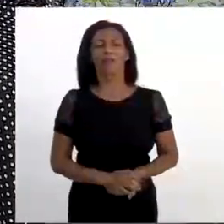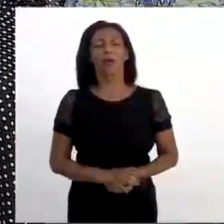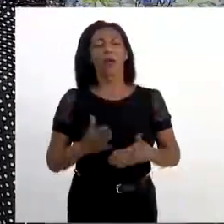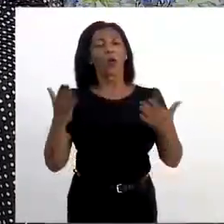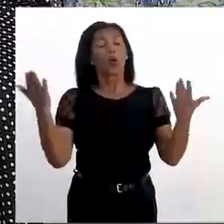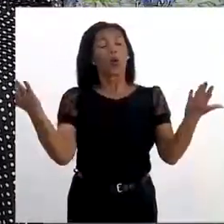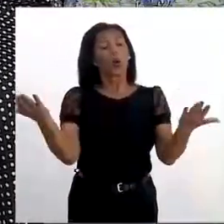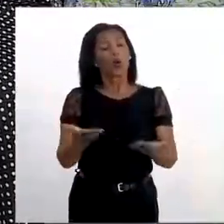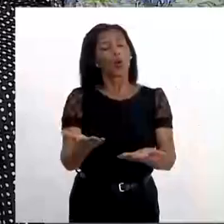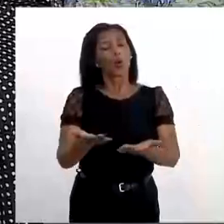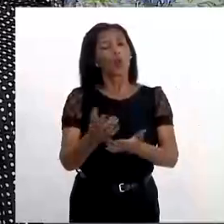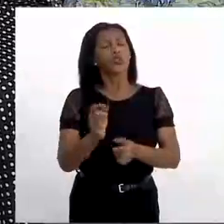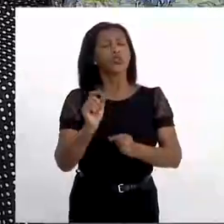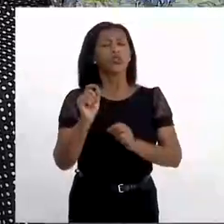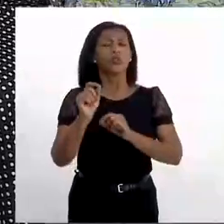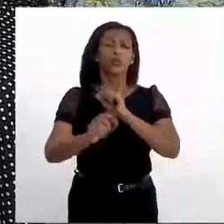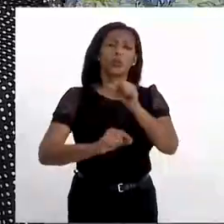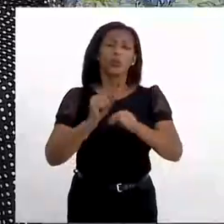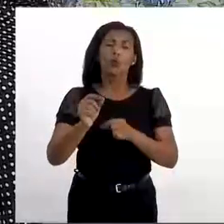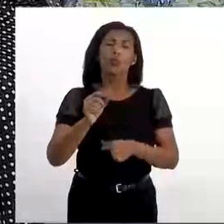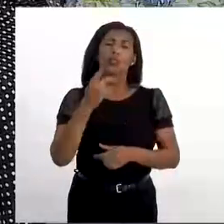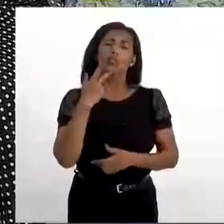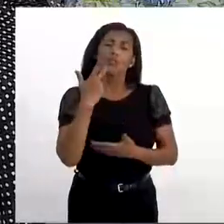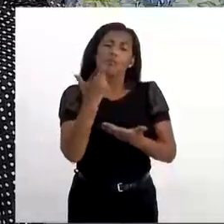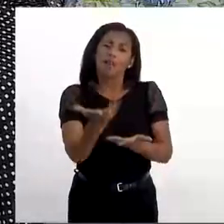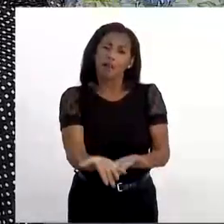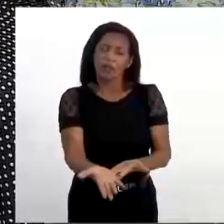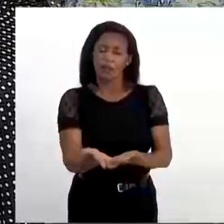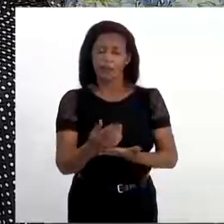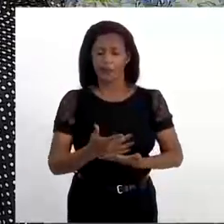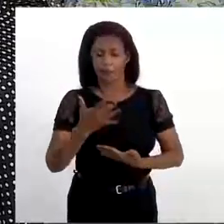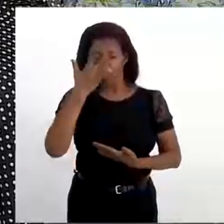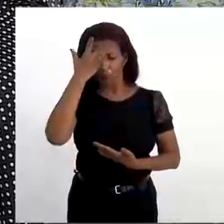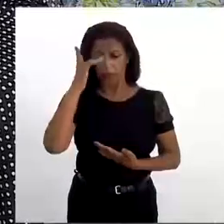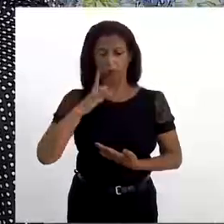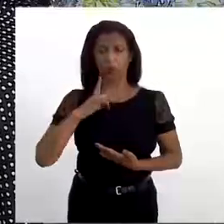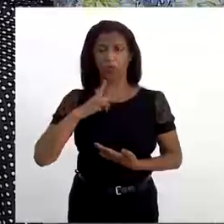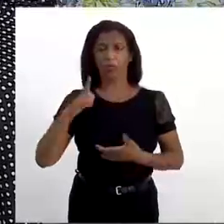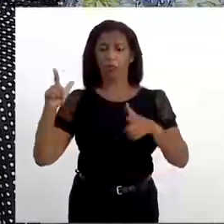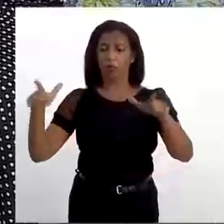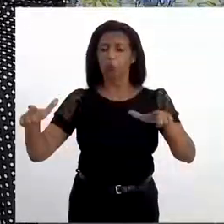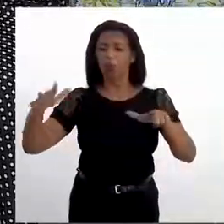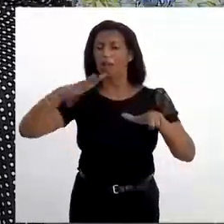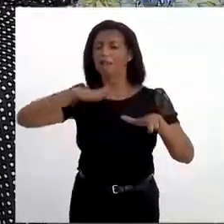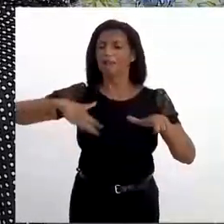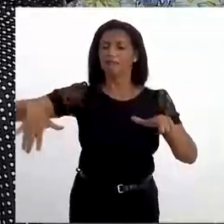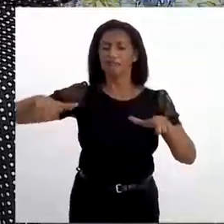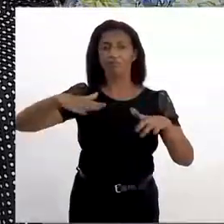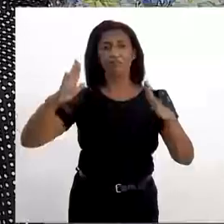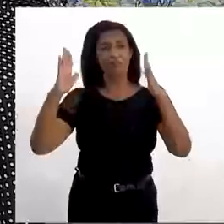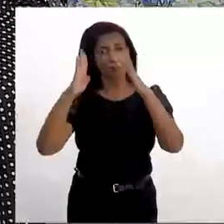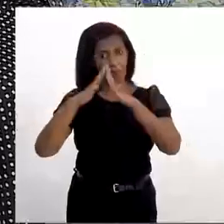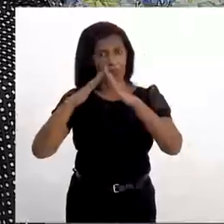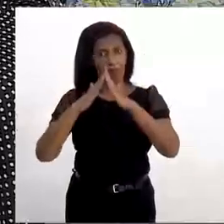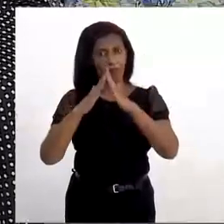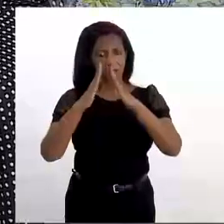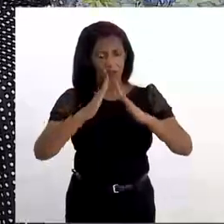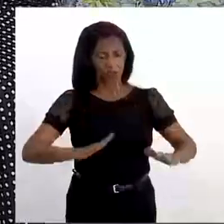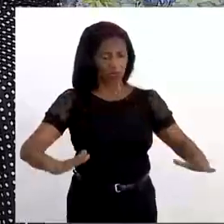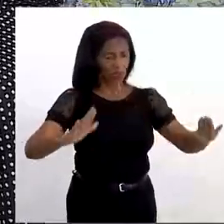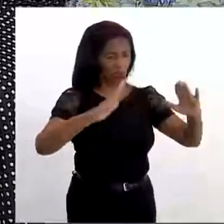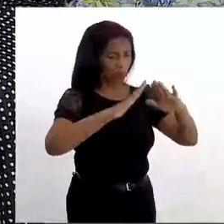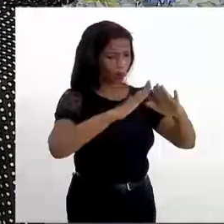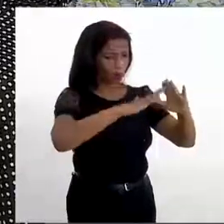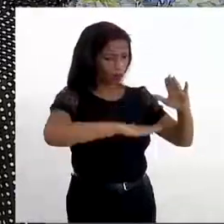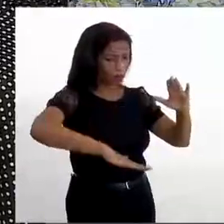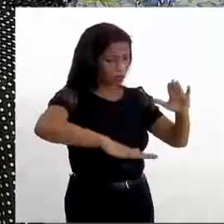Mãe Nilce, o que a senhora diria hoje pra uma pessoa que tem um espaço como esse, que tem uma